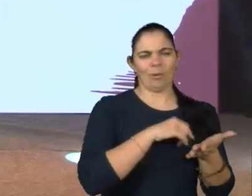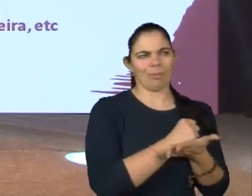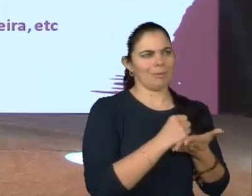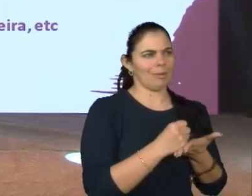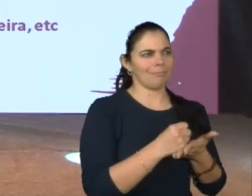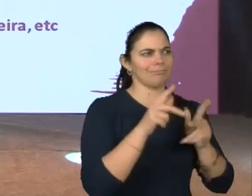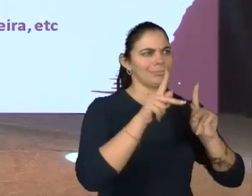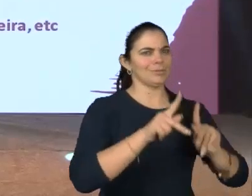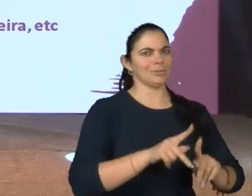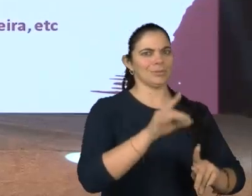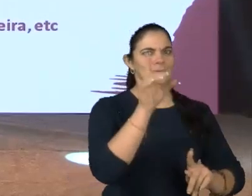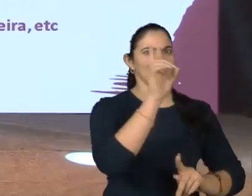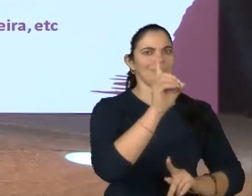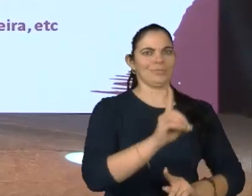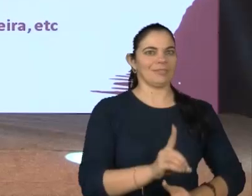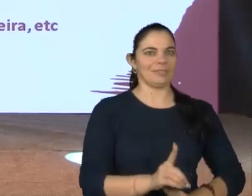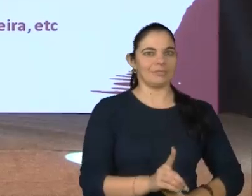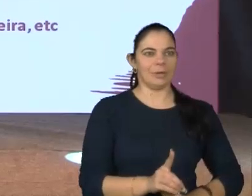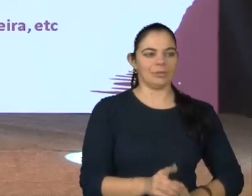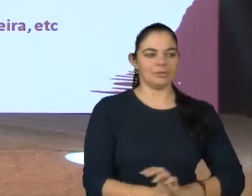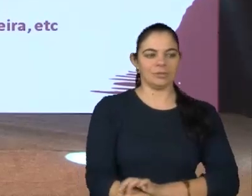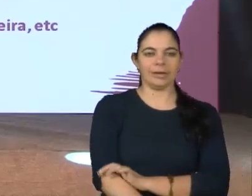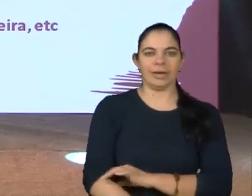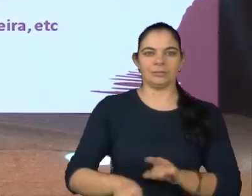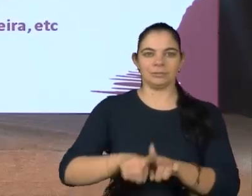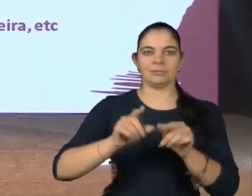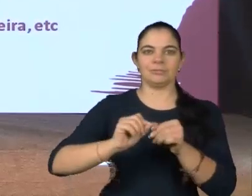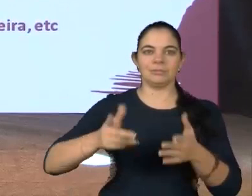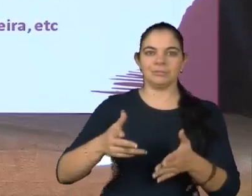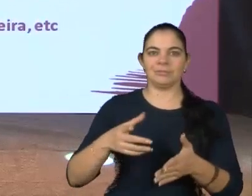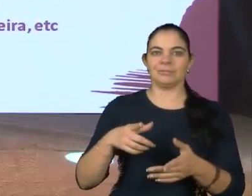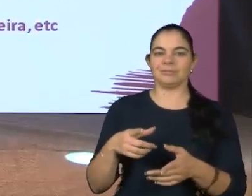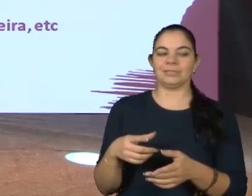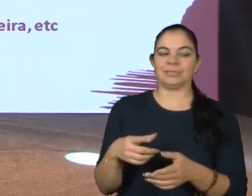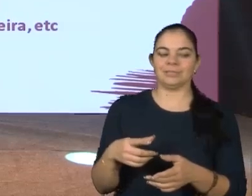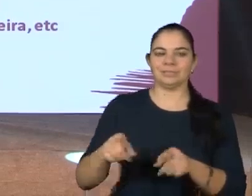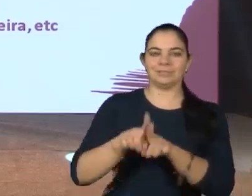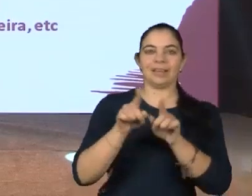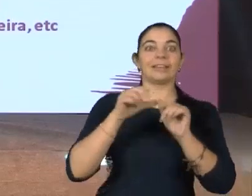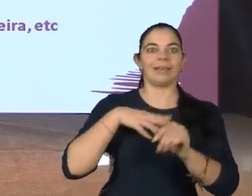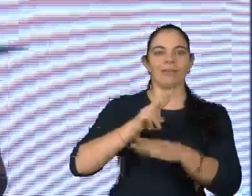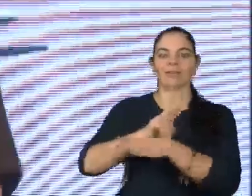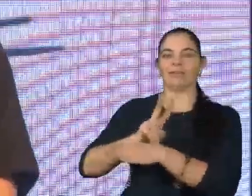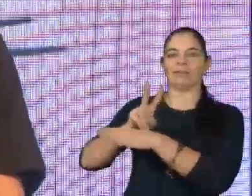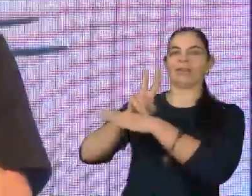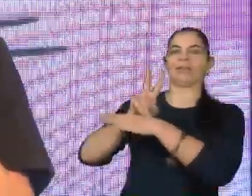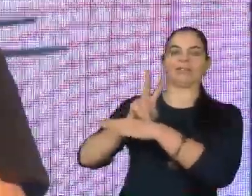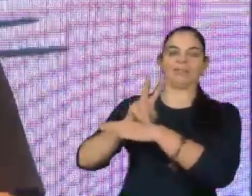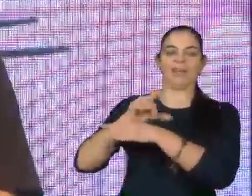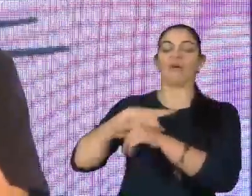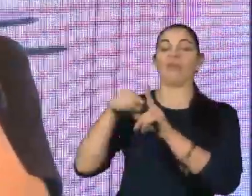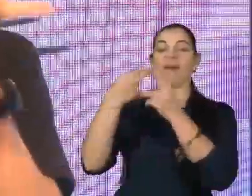com deficiência. Essa contratação tem que ser feita com cuidado, porque uma coisa é